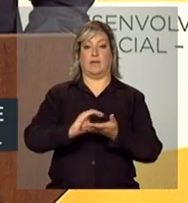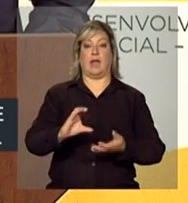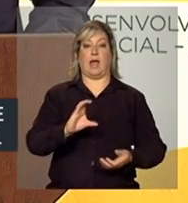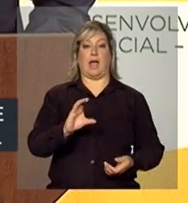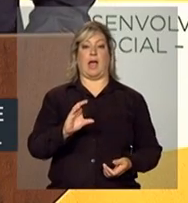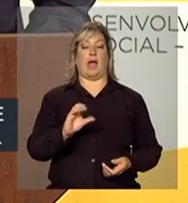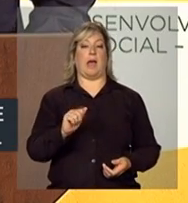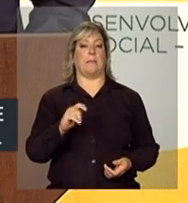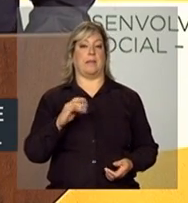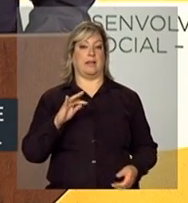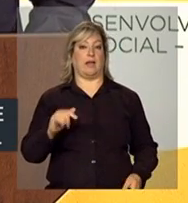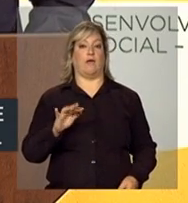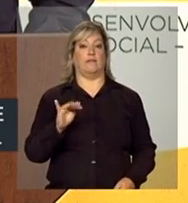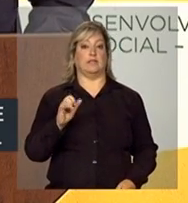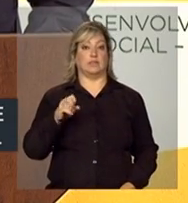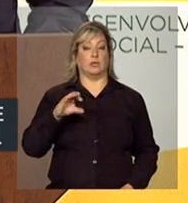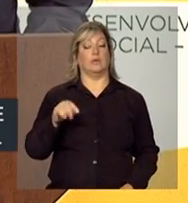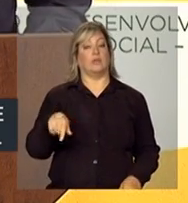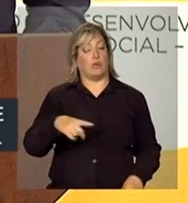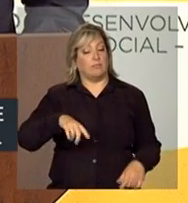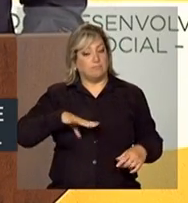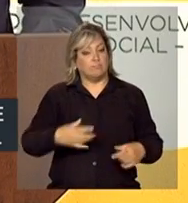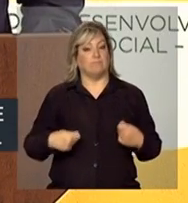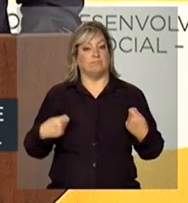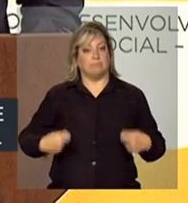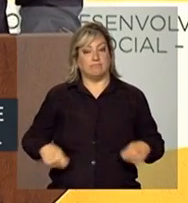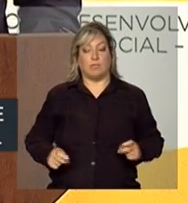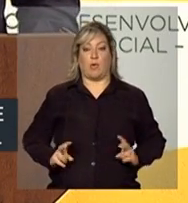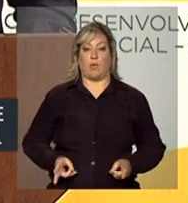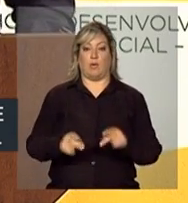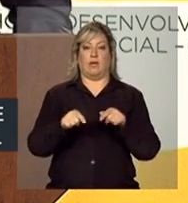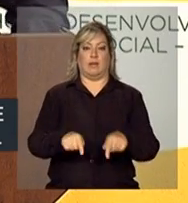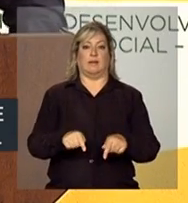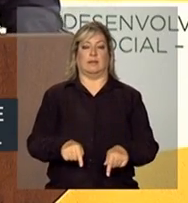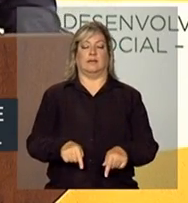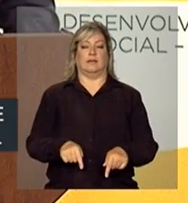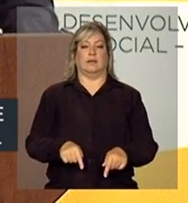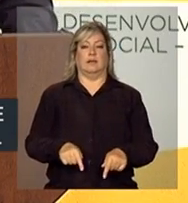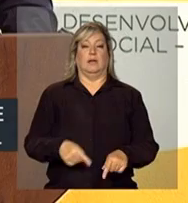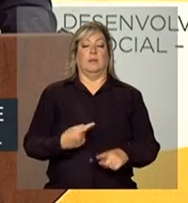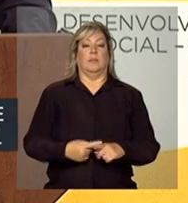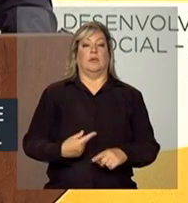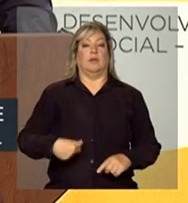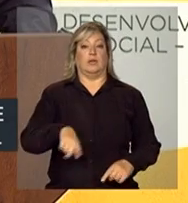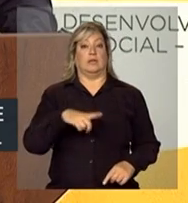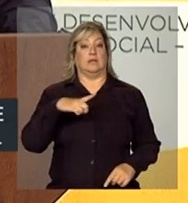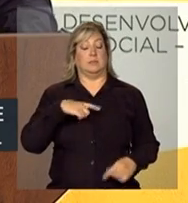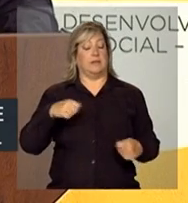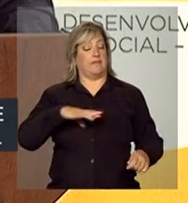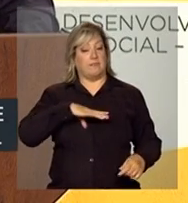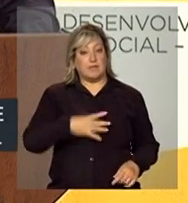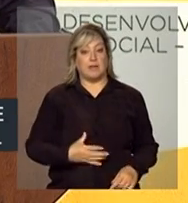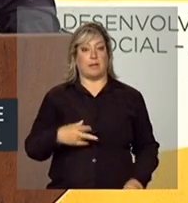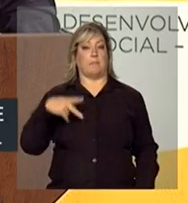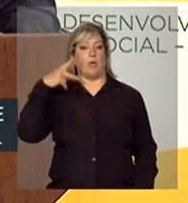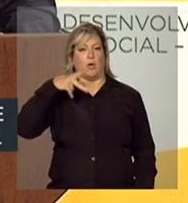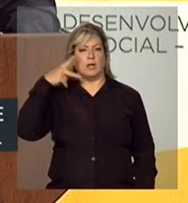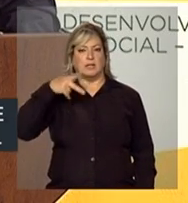físico é o desafio que nós temos que perseguir. Desafio esse que nós temos que enfrentar politicamente.